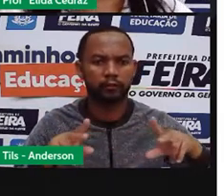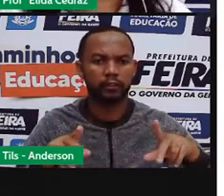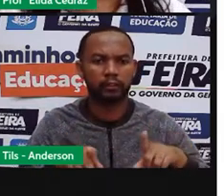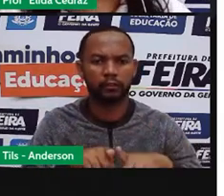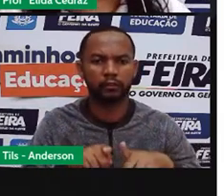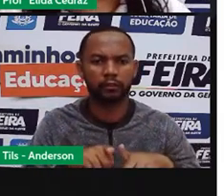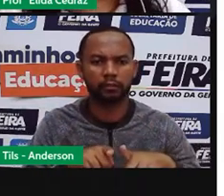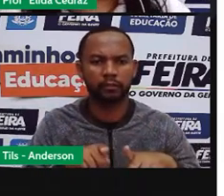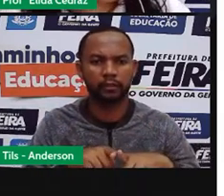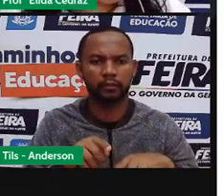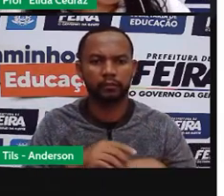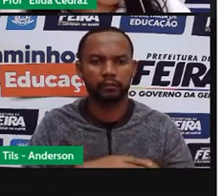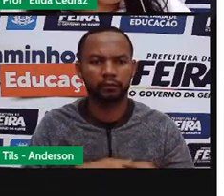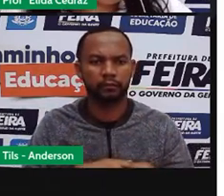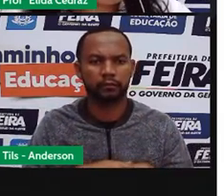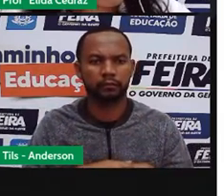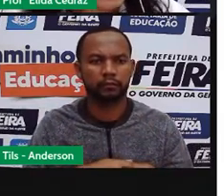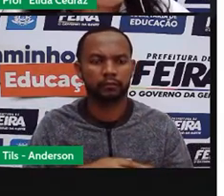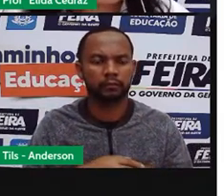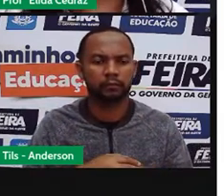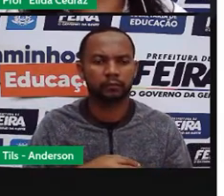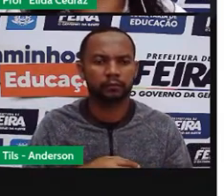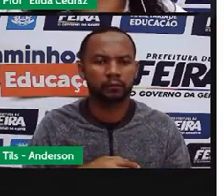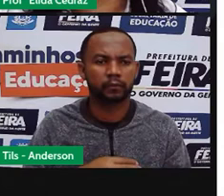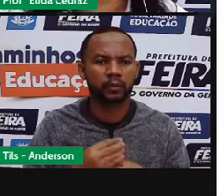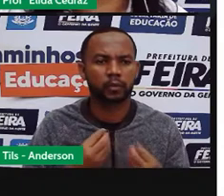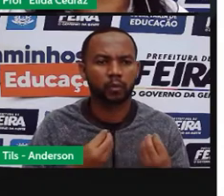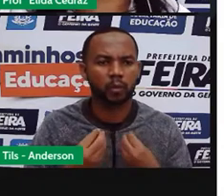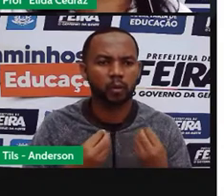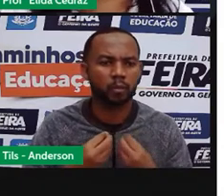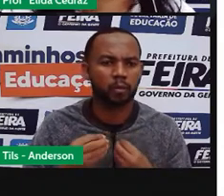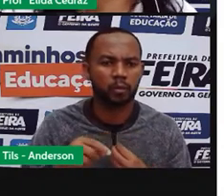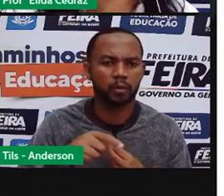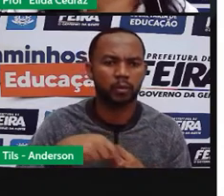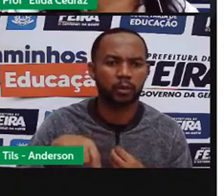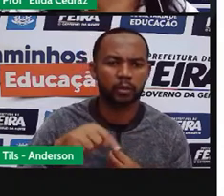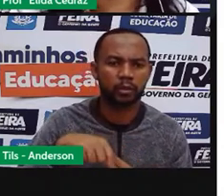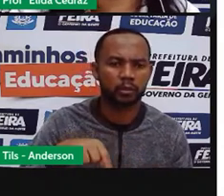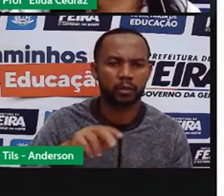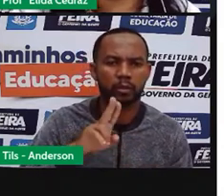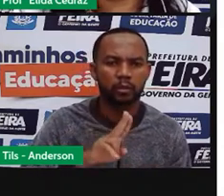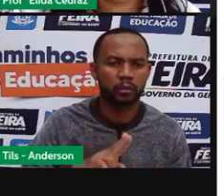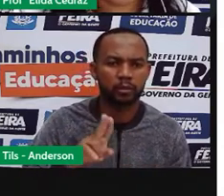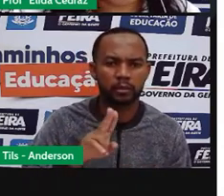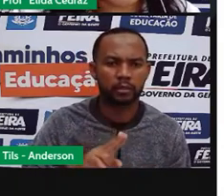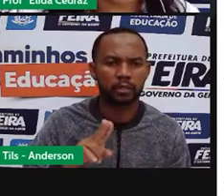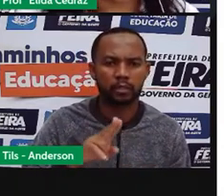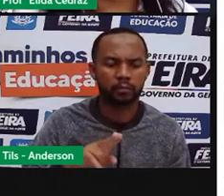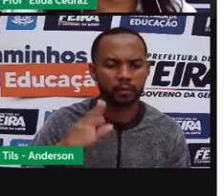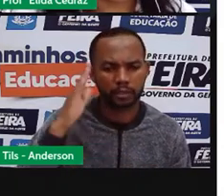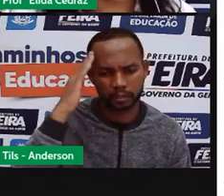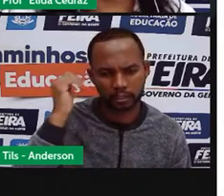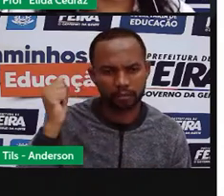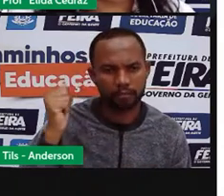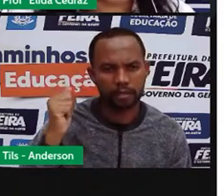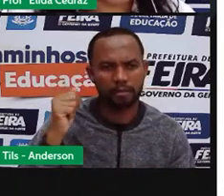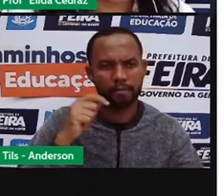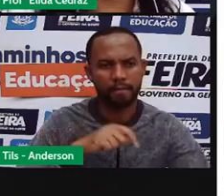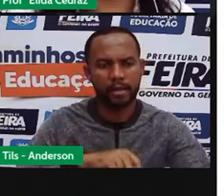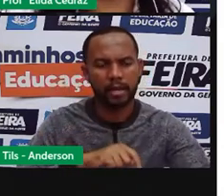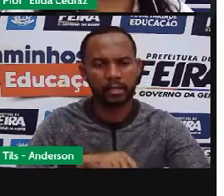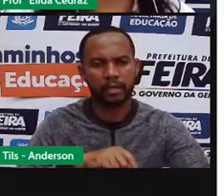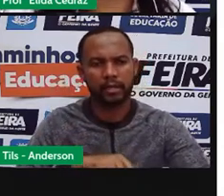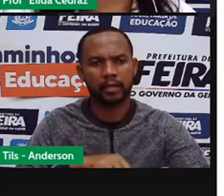E o instrumento, a ferramenta que nós utilizamos para saber marcar e